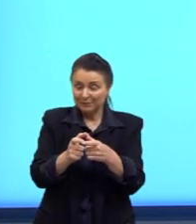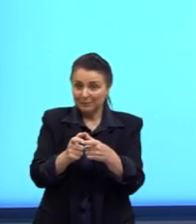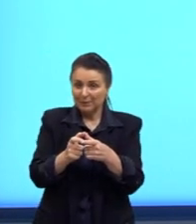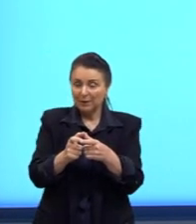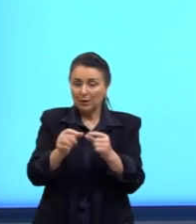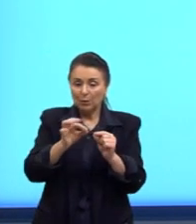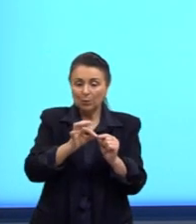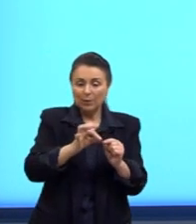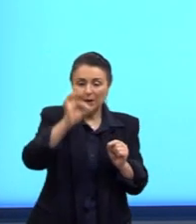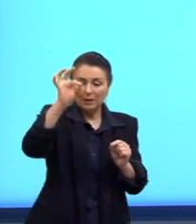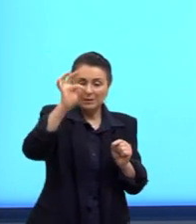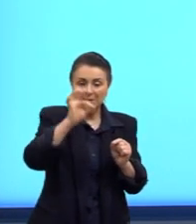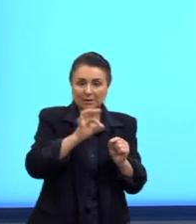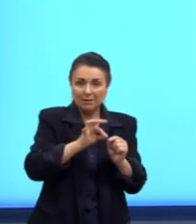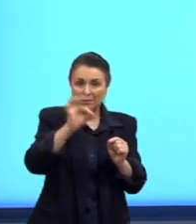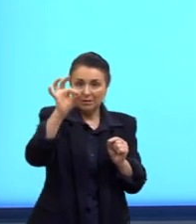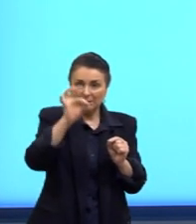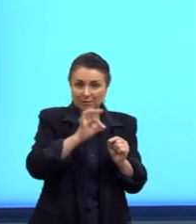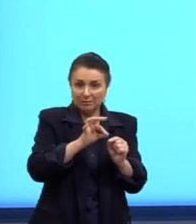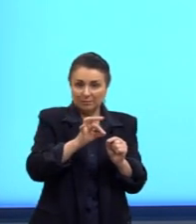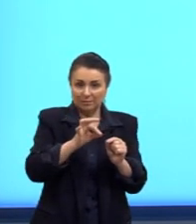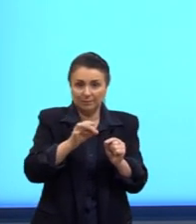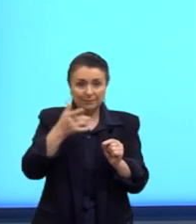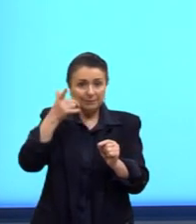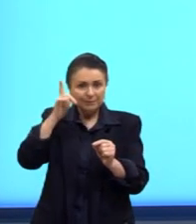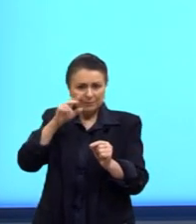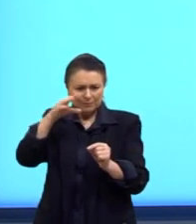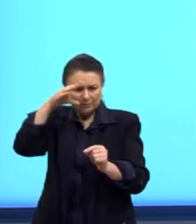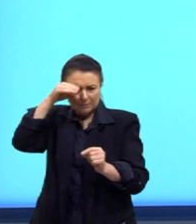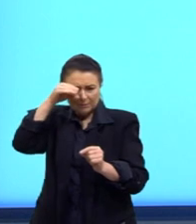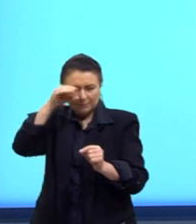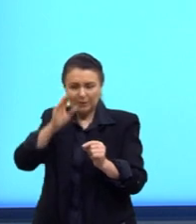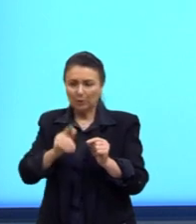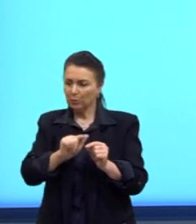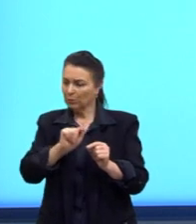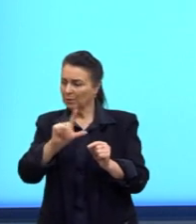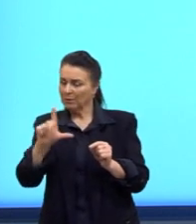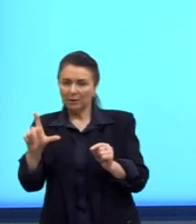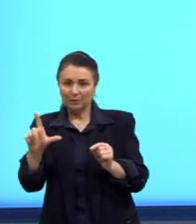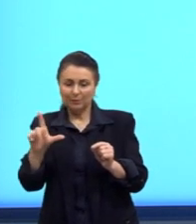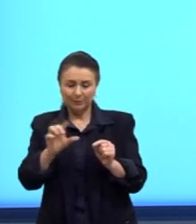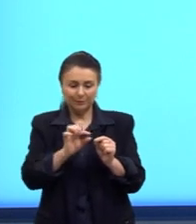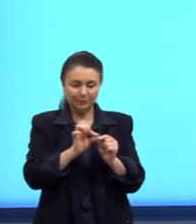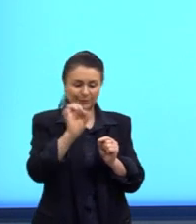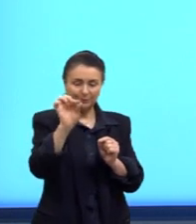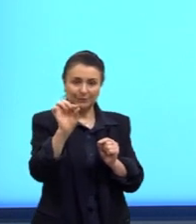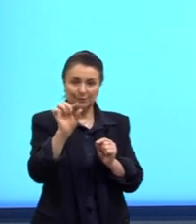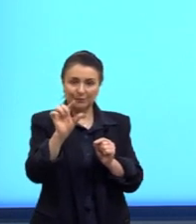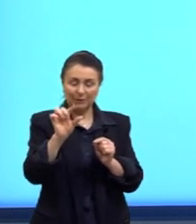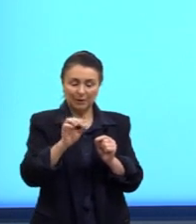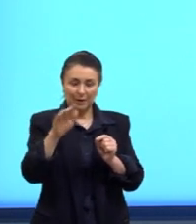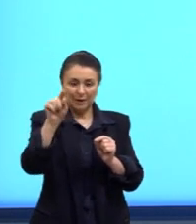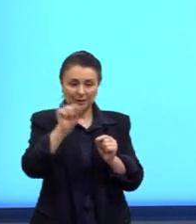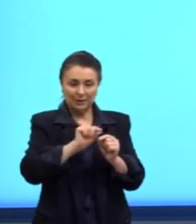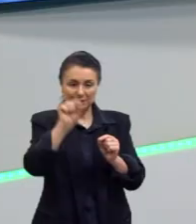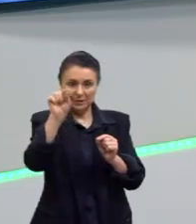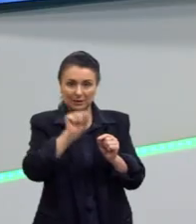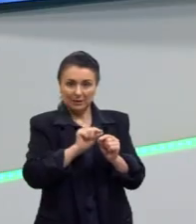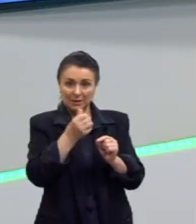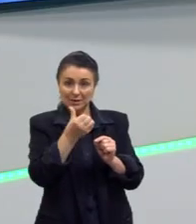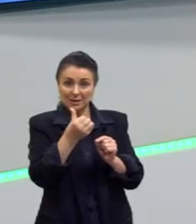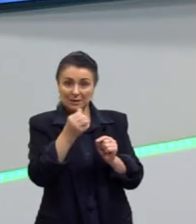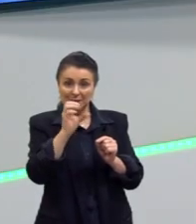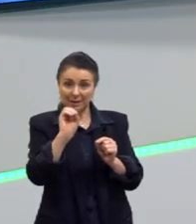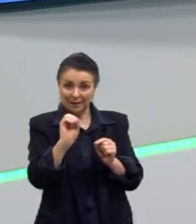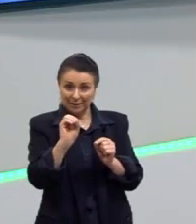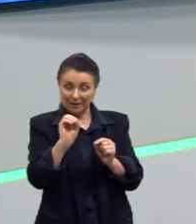haste aqui, esse segmento que a gente consegue observar da lateral. Então, o segmento da lateral com o chão forma 60